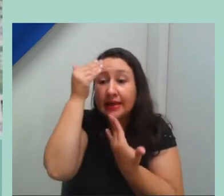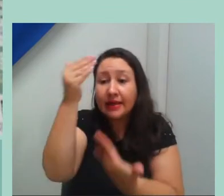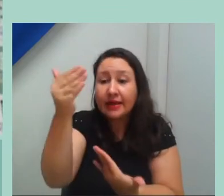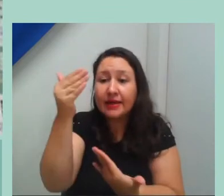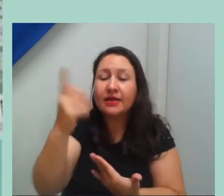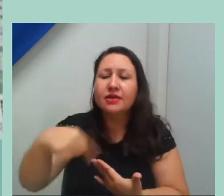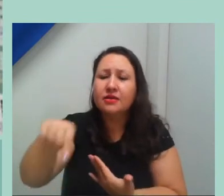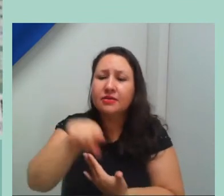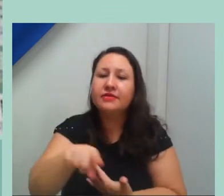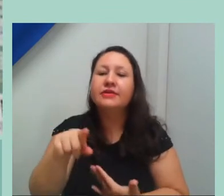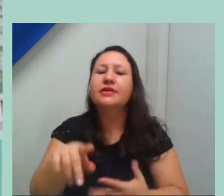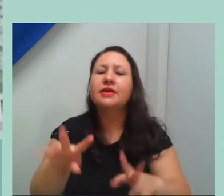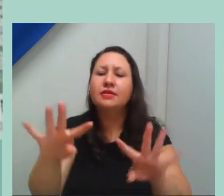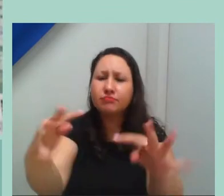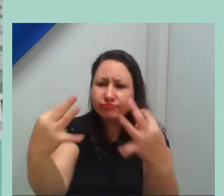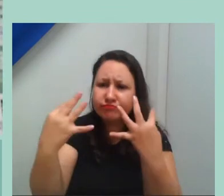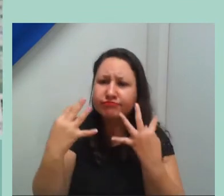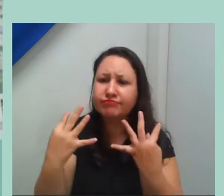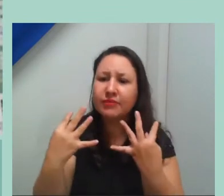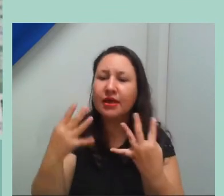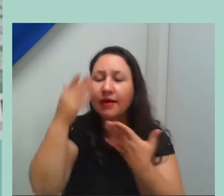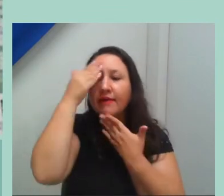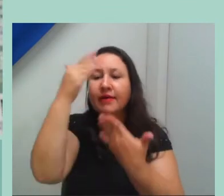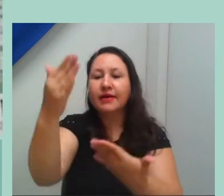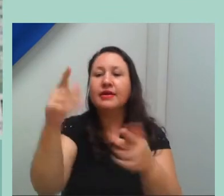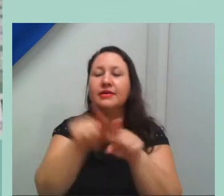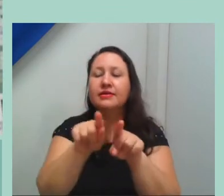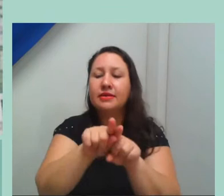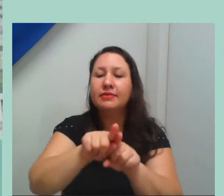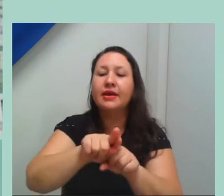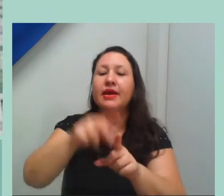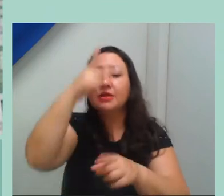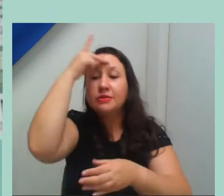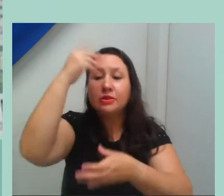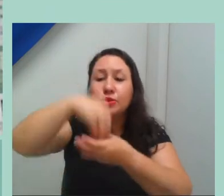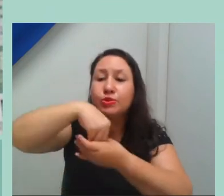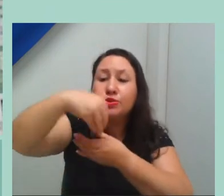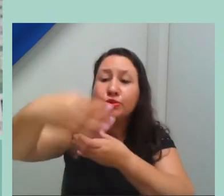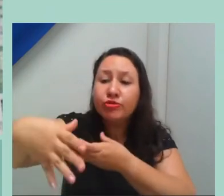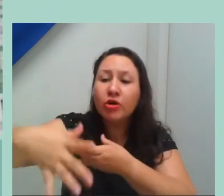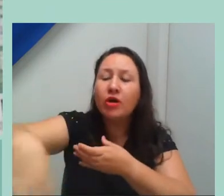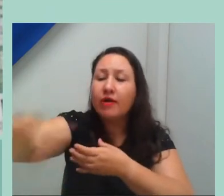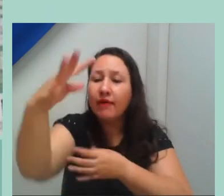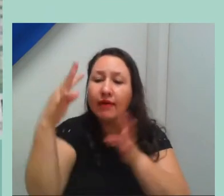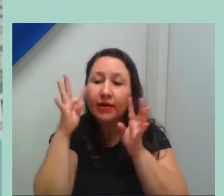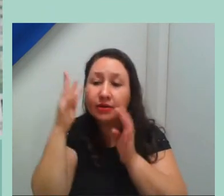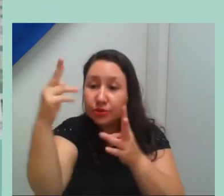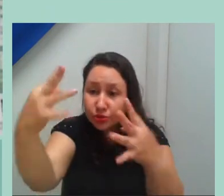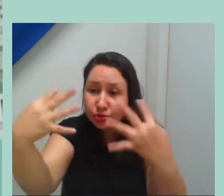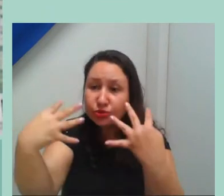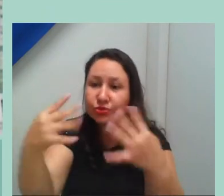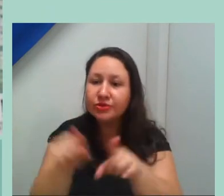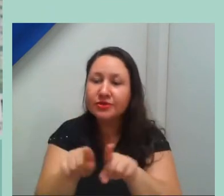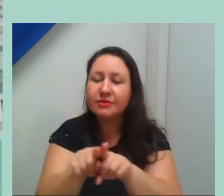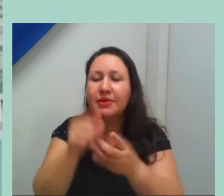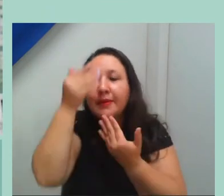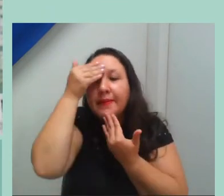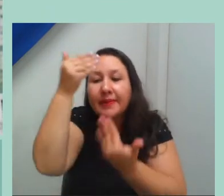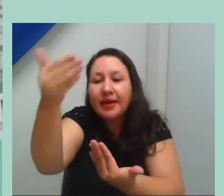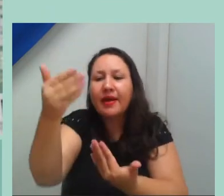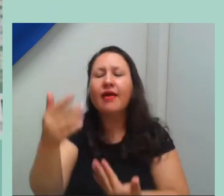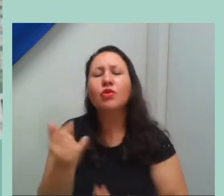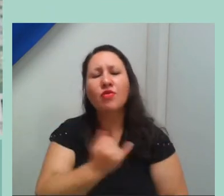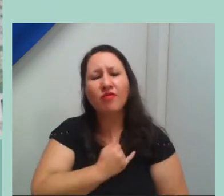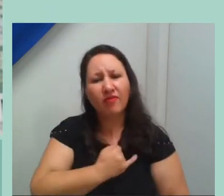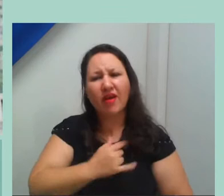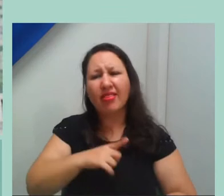mestrandos e da sociedade que participa deste evento. A gente ainda tem muito para avançar nesse campo, a gente praticamente está